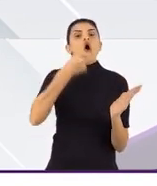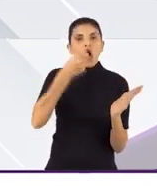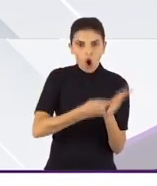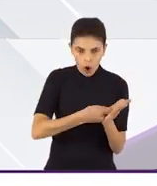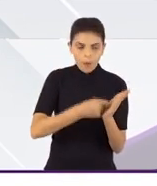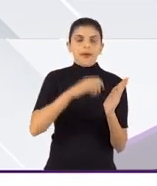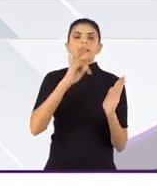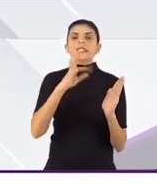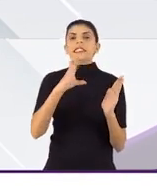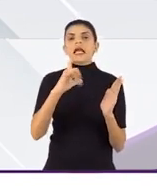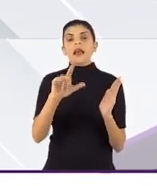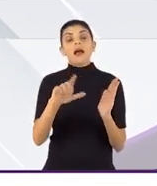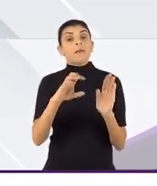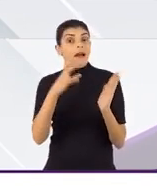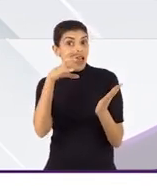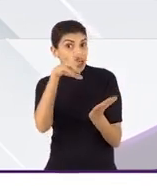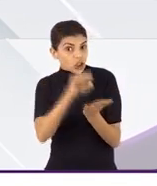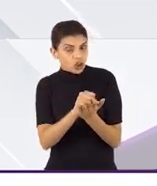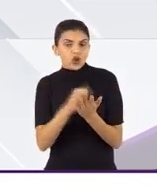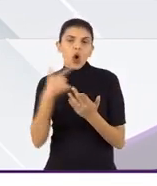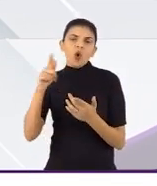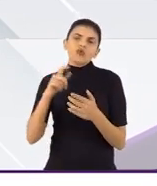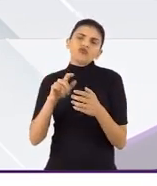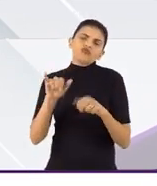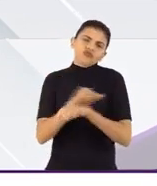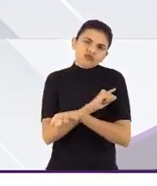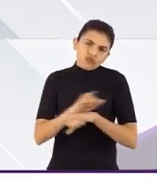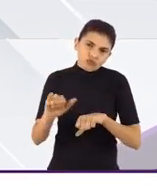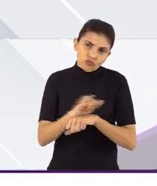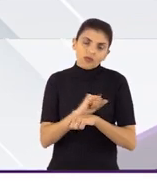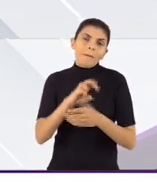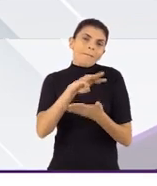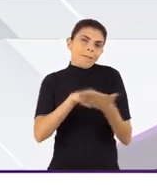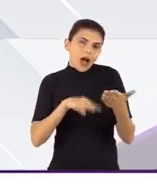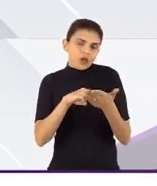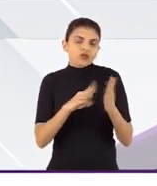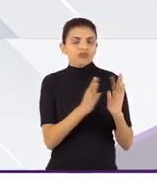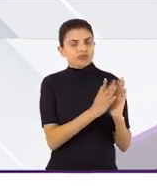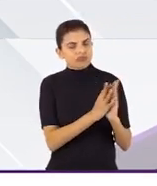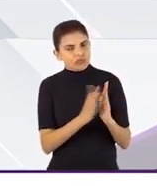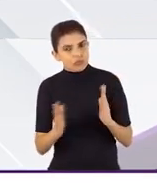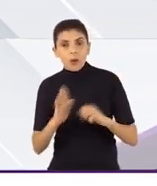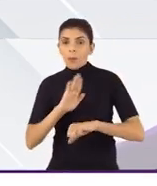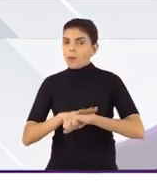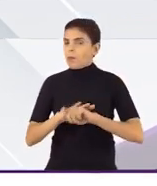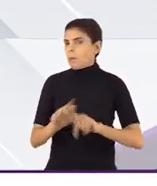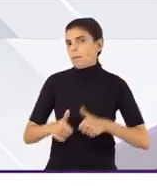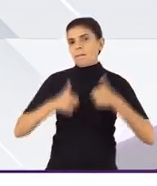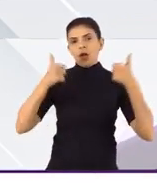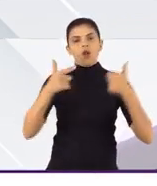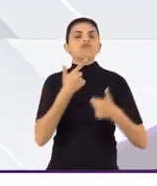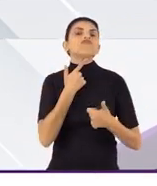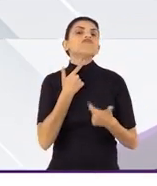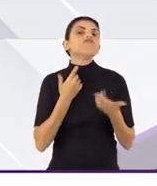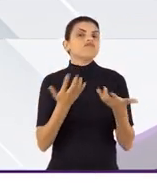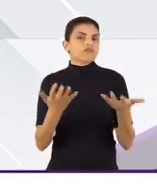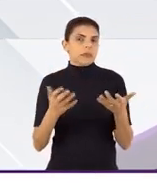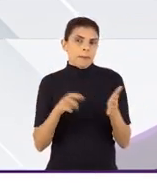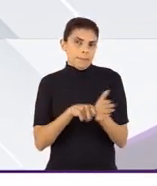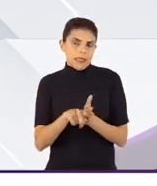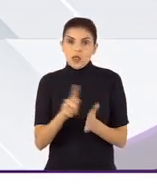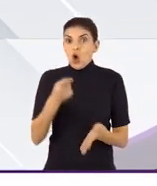consentimento, porém, esse registro pode ser feito de outra forma e pode ser feito no melhor momento da